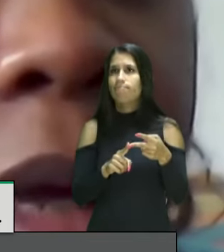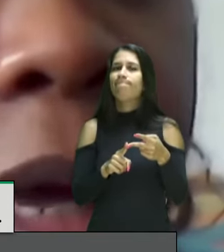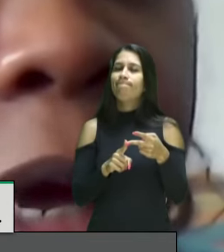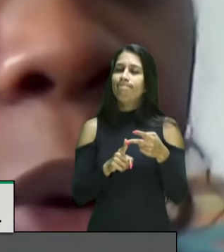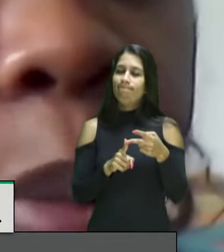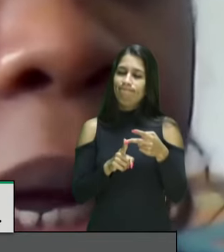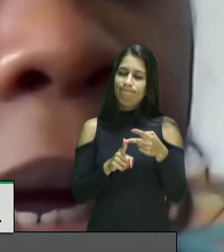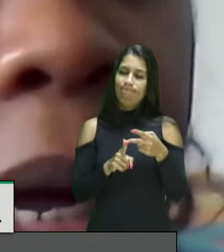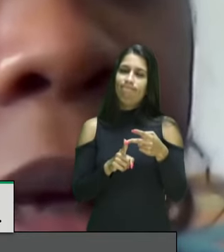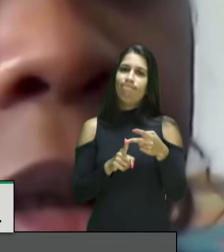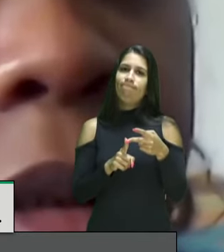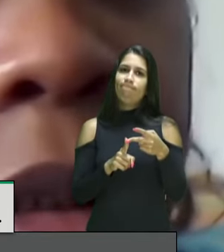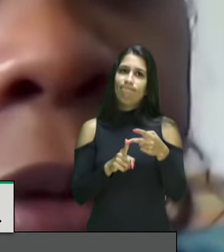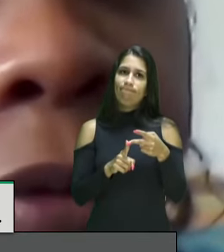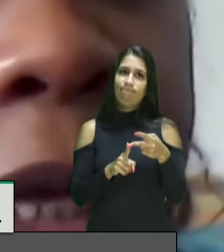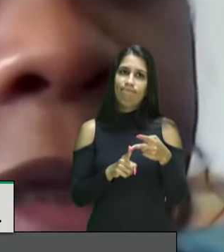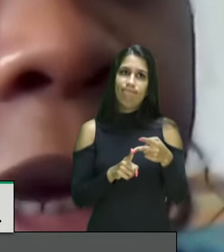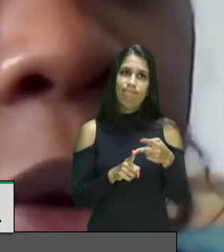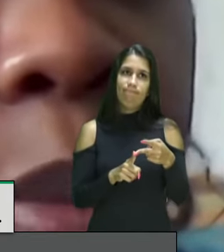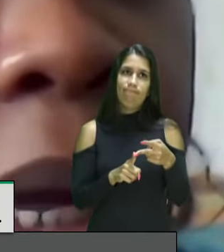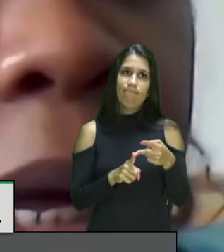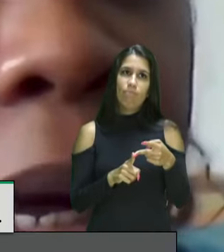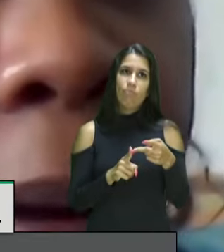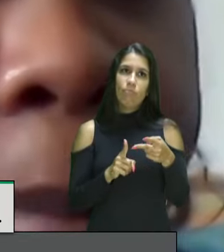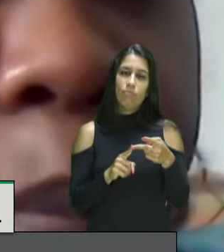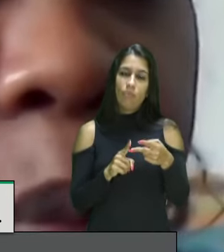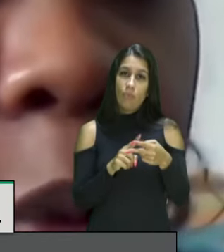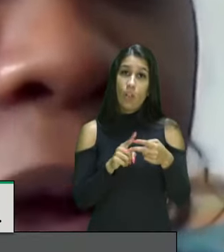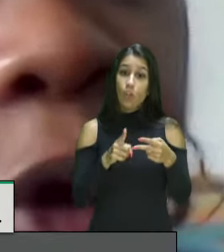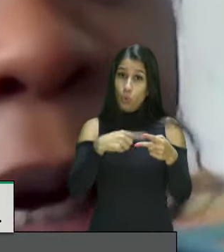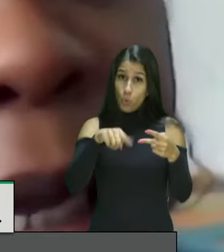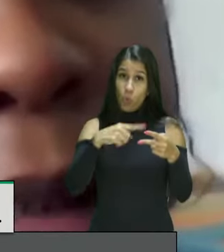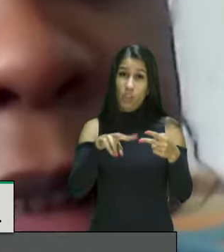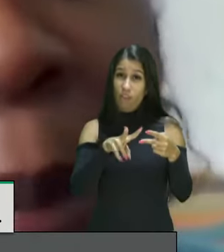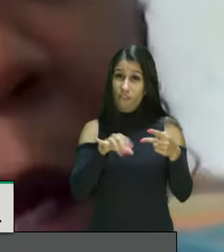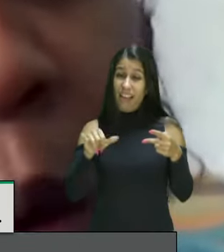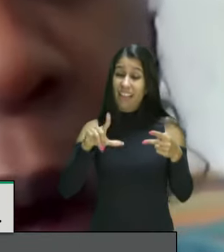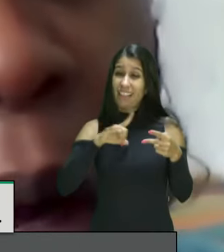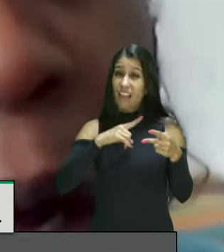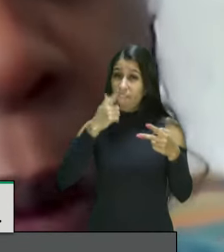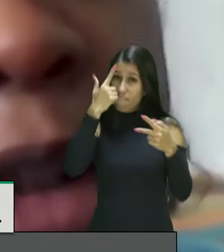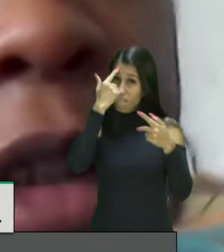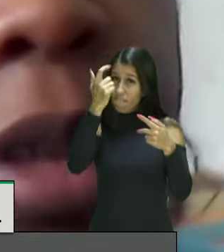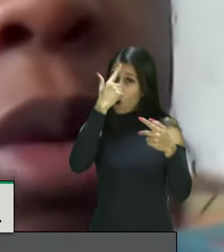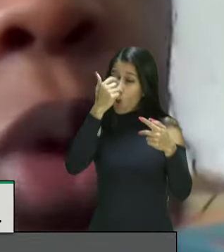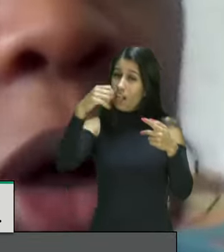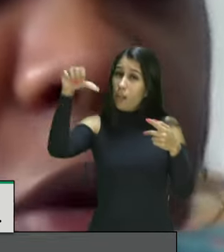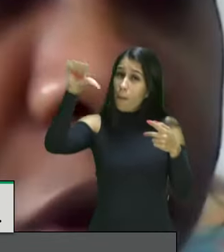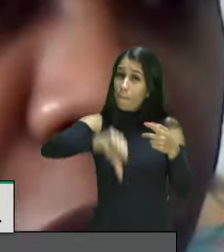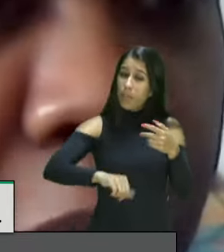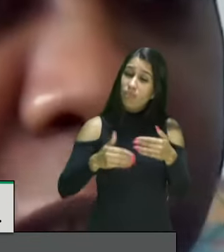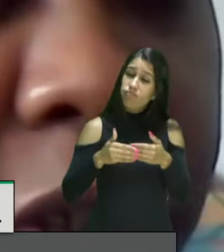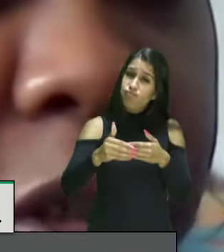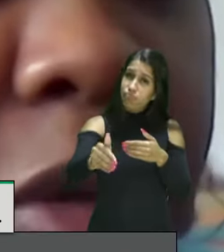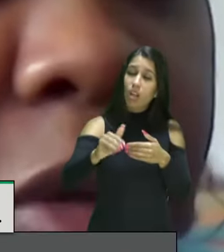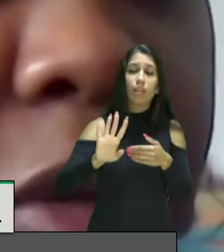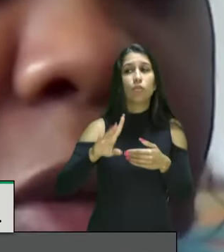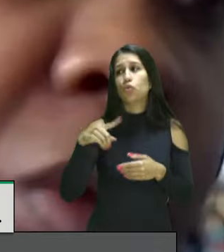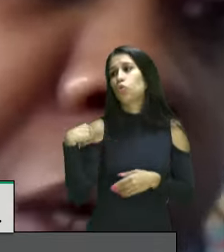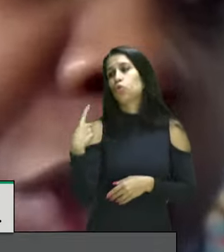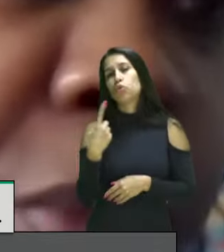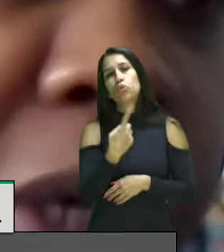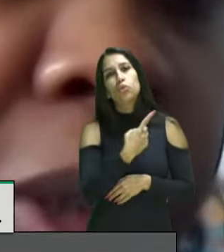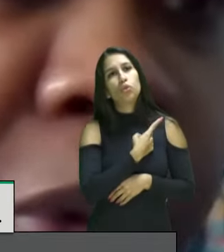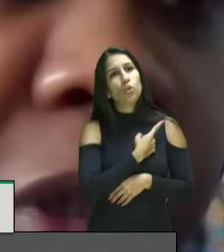uma vai ter uma uma violência maior aonde todos nós e